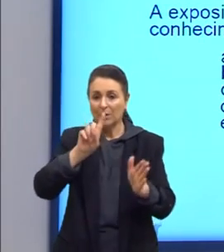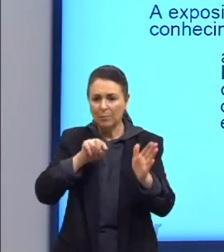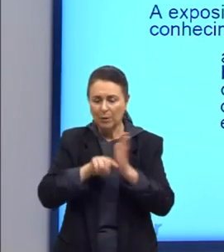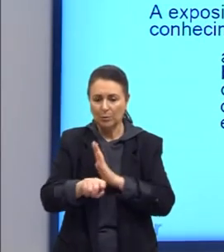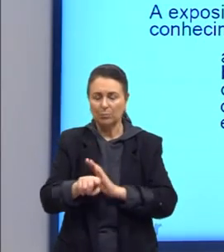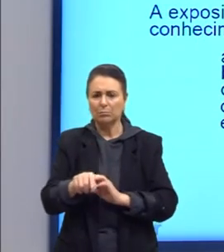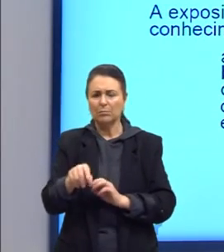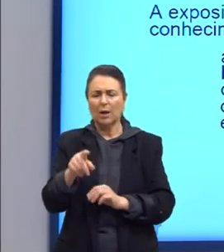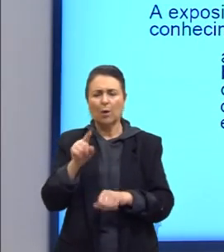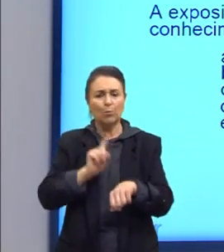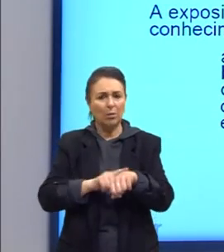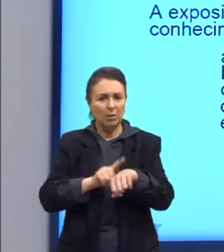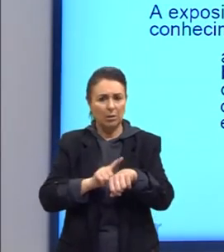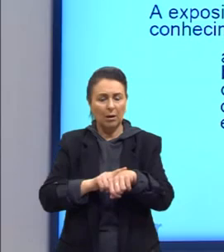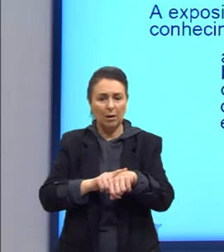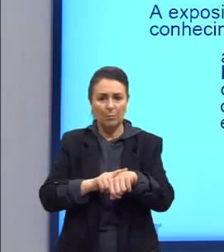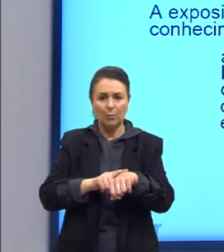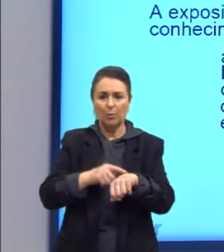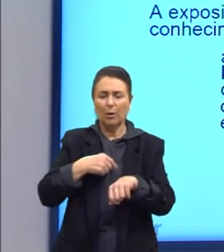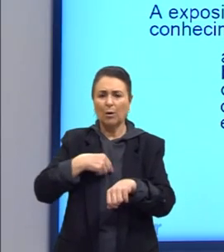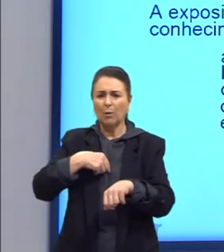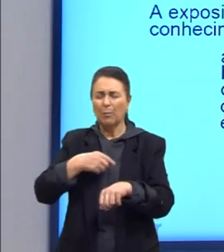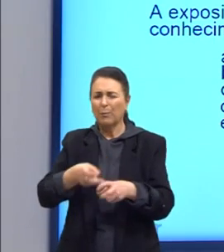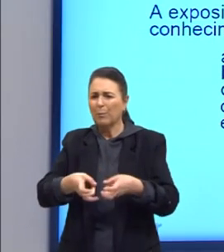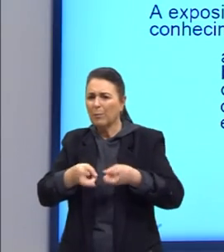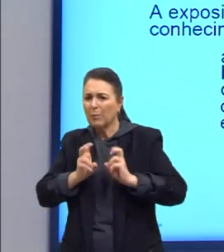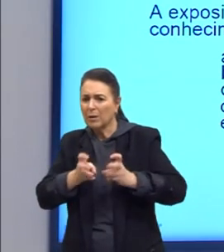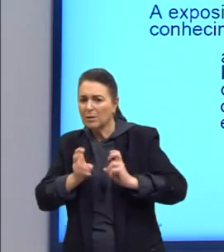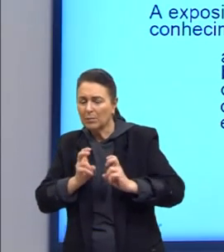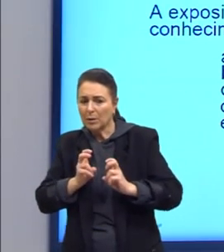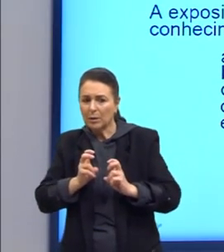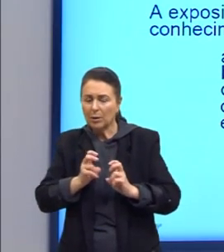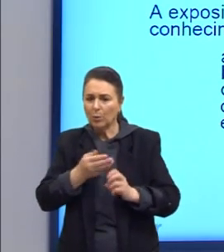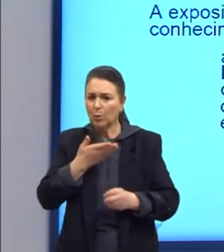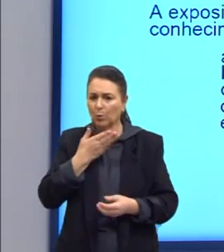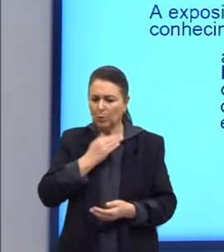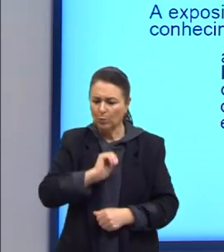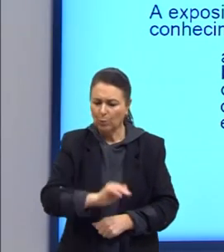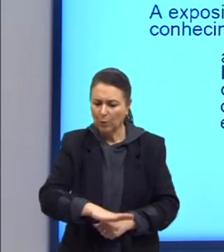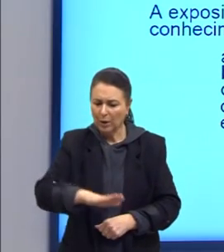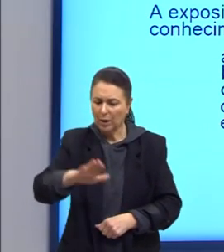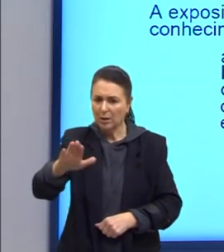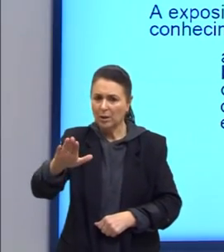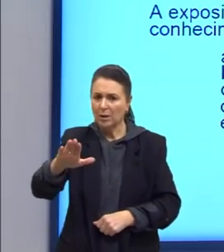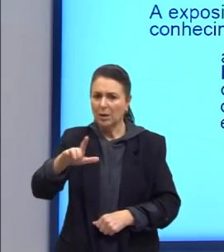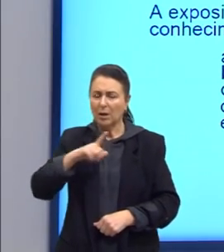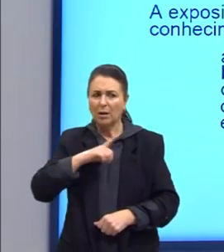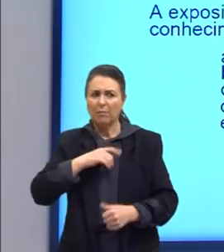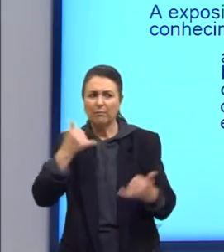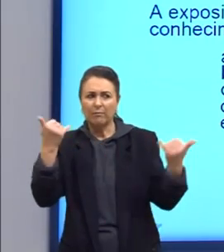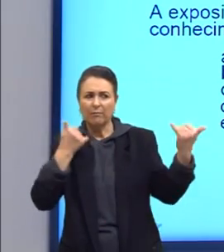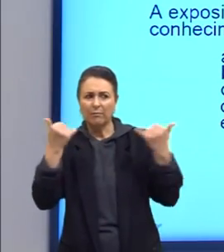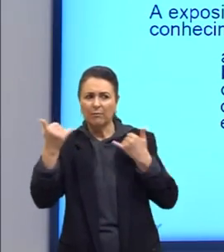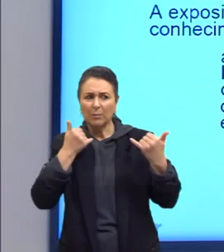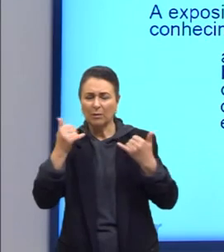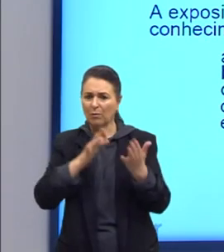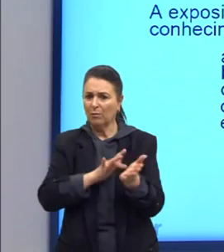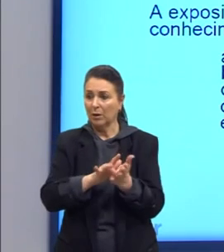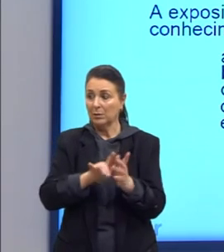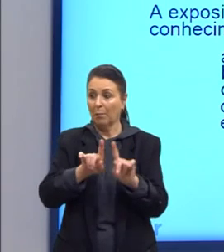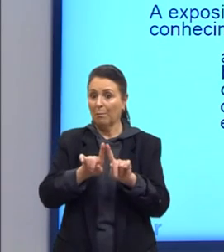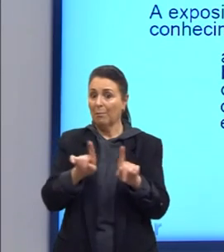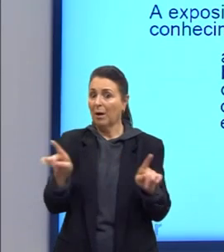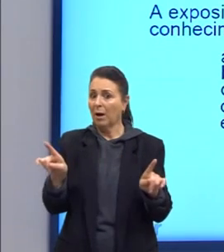algum tempo eu me percebi de que, desde meus primeiros anos, receberam muitas falsas informações, como verdadeiras,